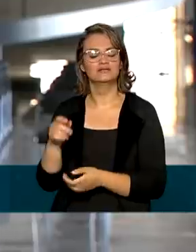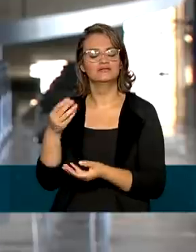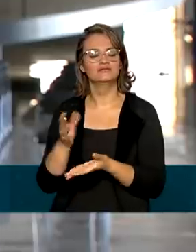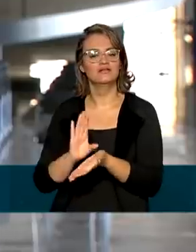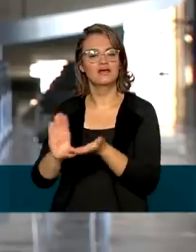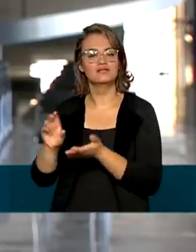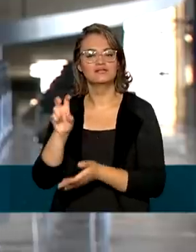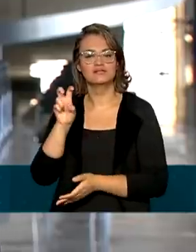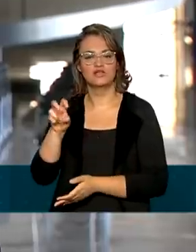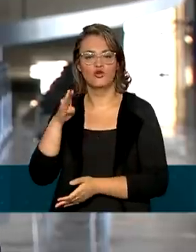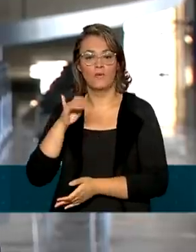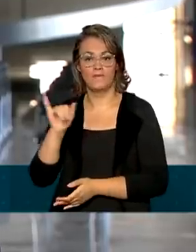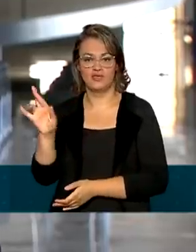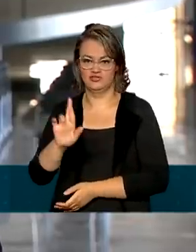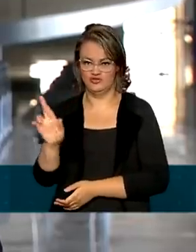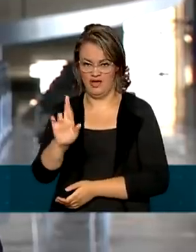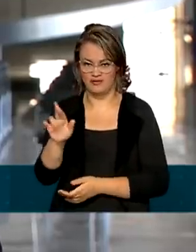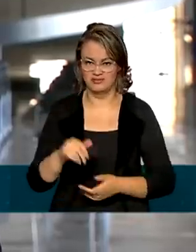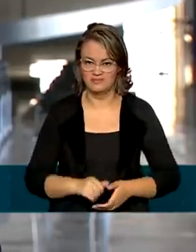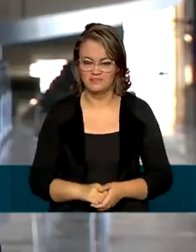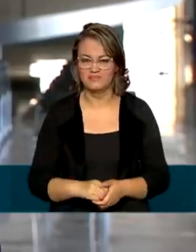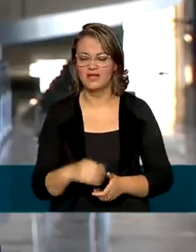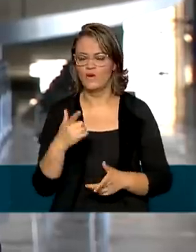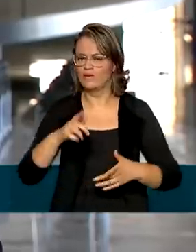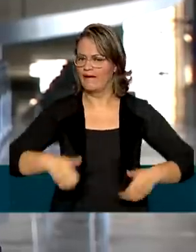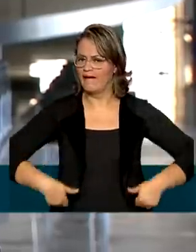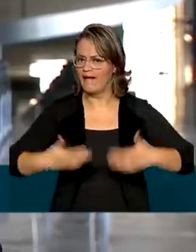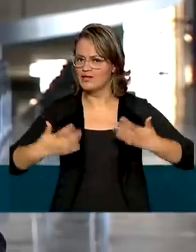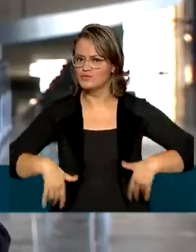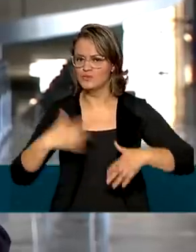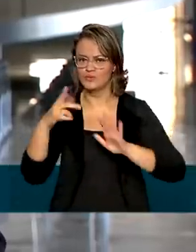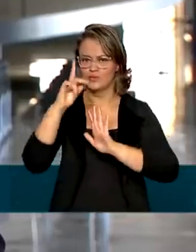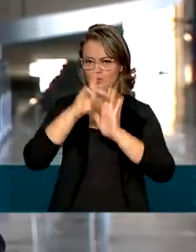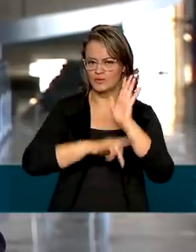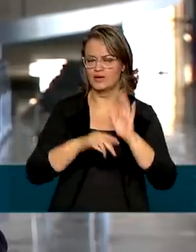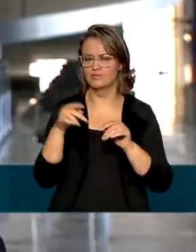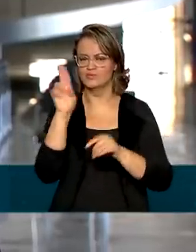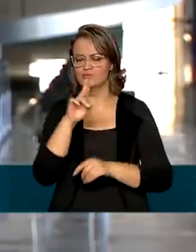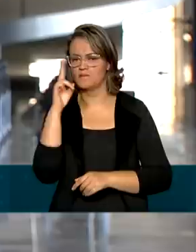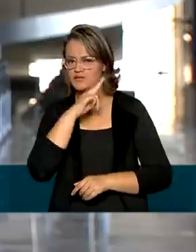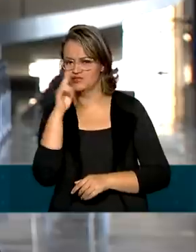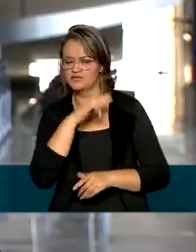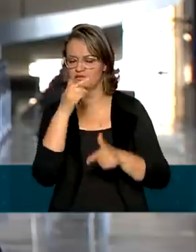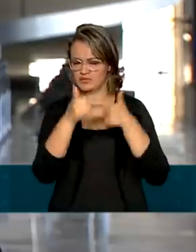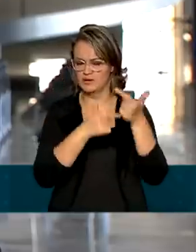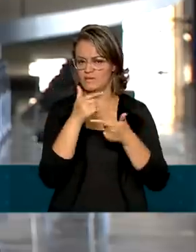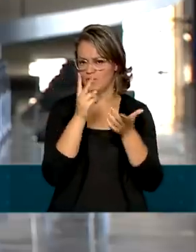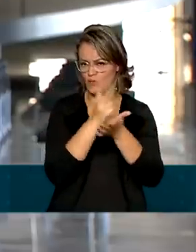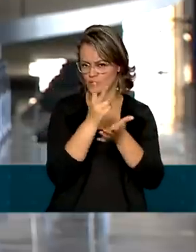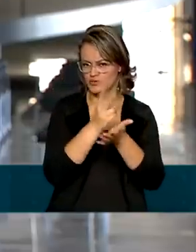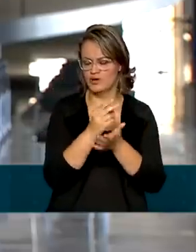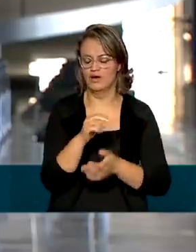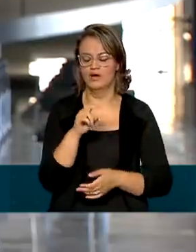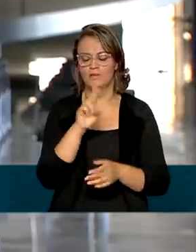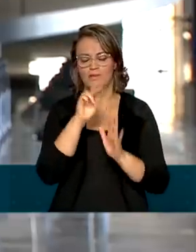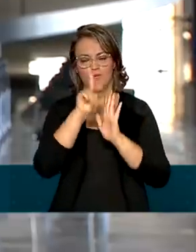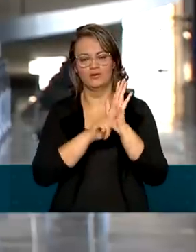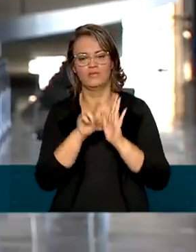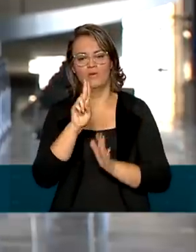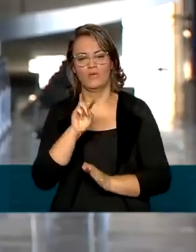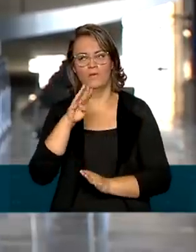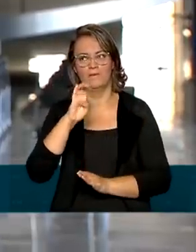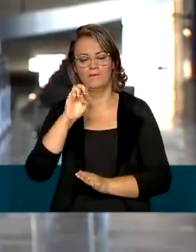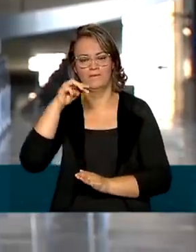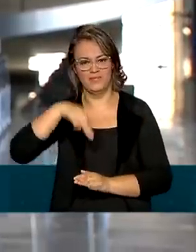bilhões de reais. E há ainda gastos previstos para o Programa Emergencial de Manutenção do Emprego e Renda, o BEM, de